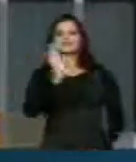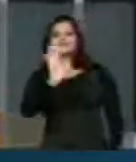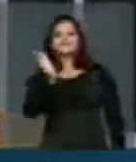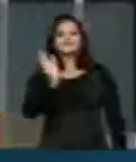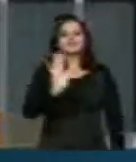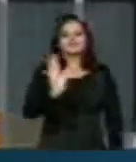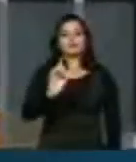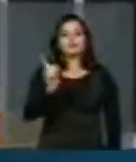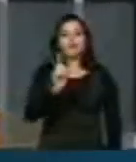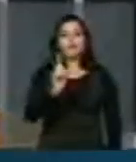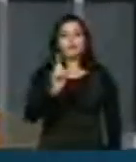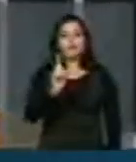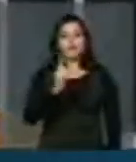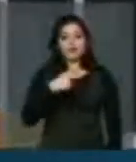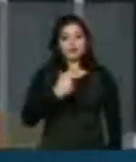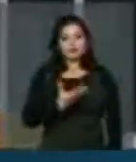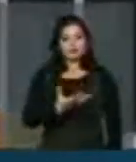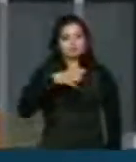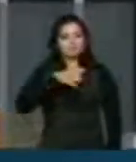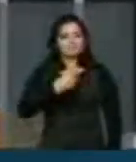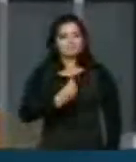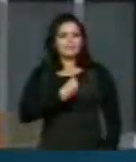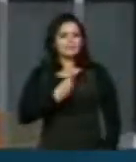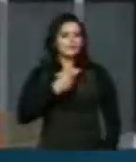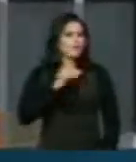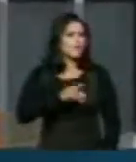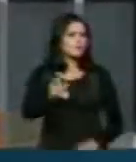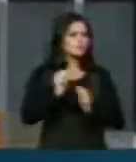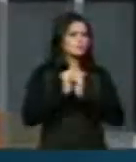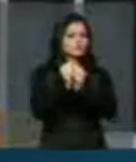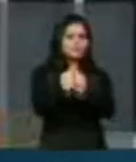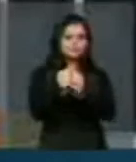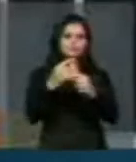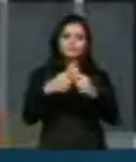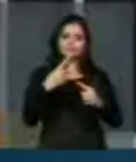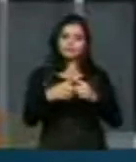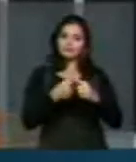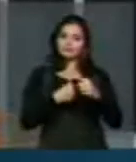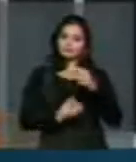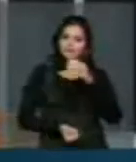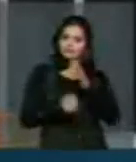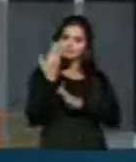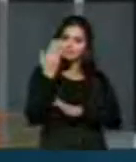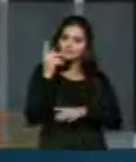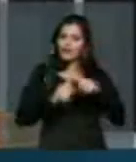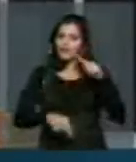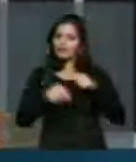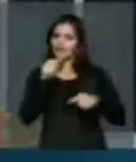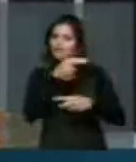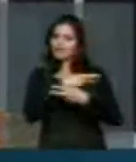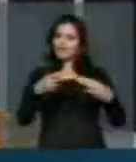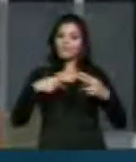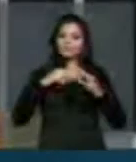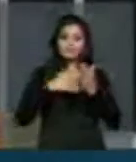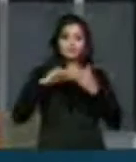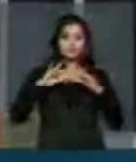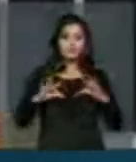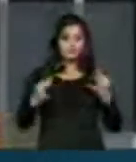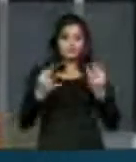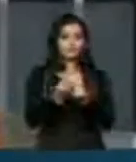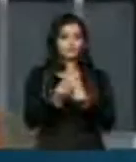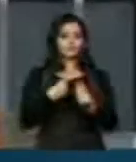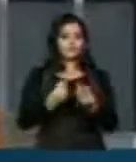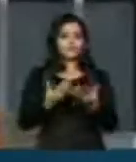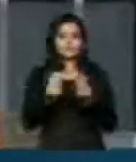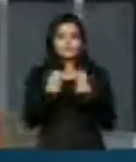sentimento da sua presença. A presença na sua obra material, de tudo que fica e é